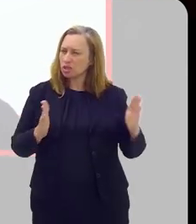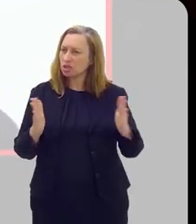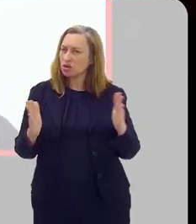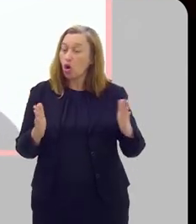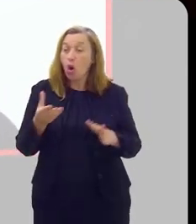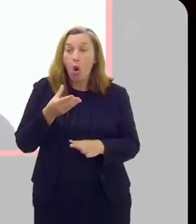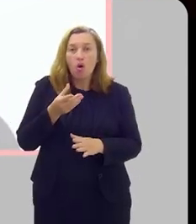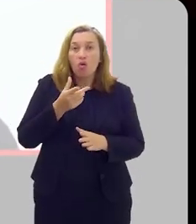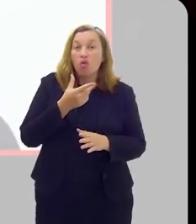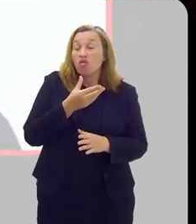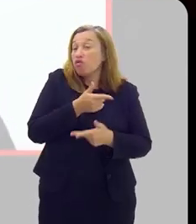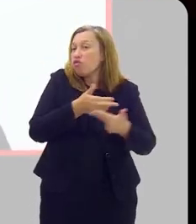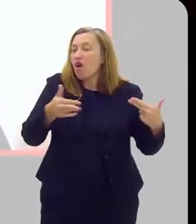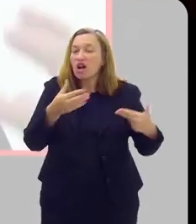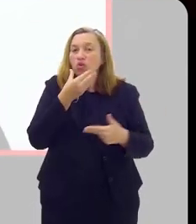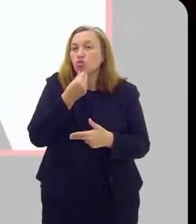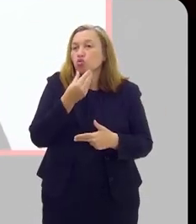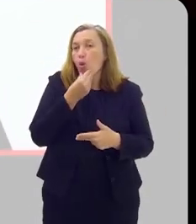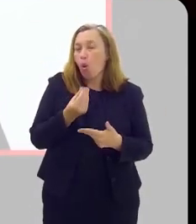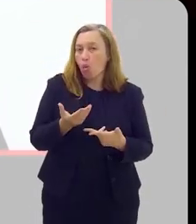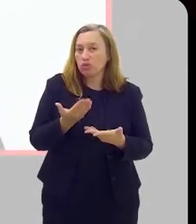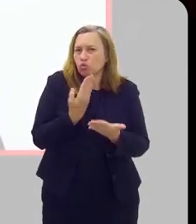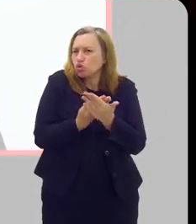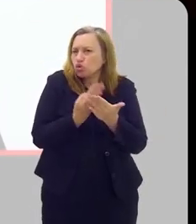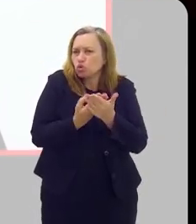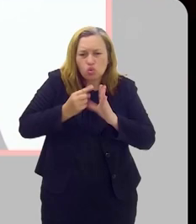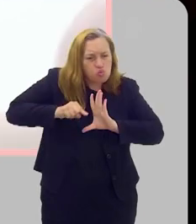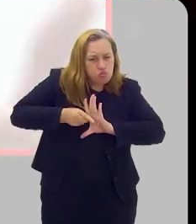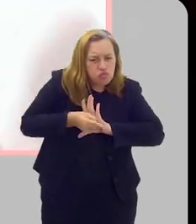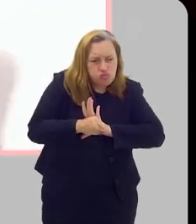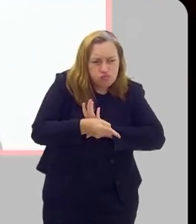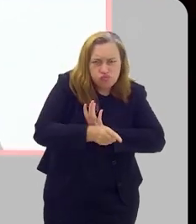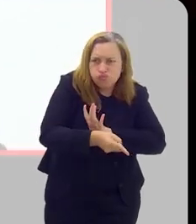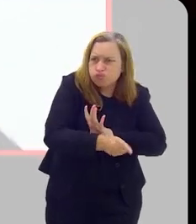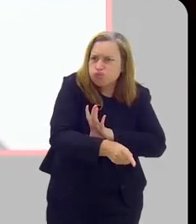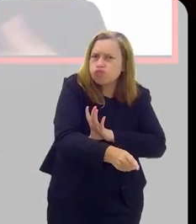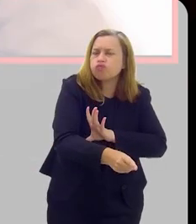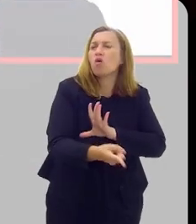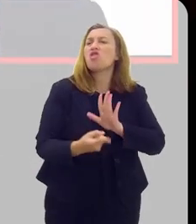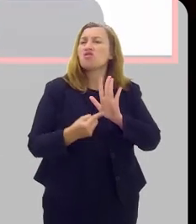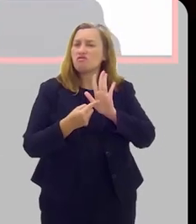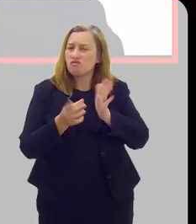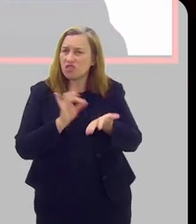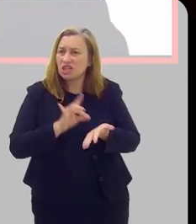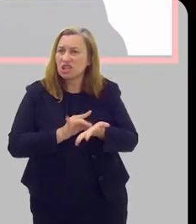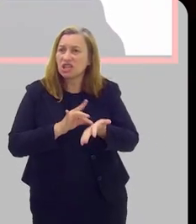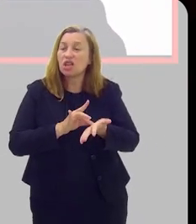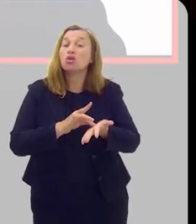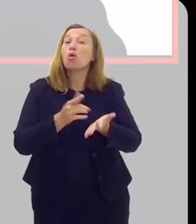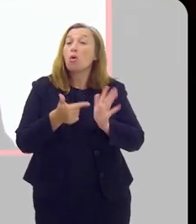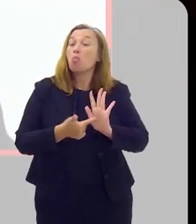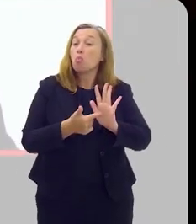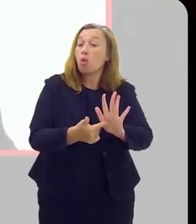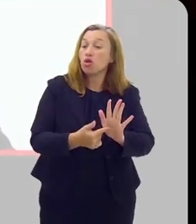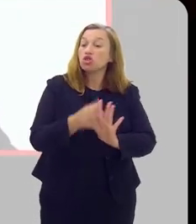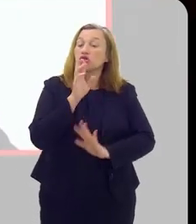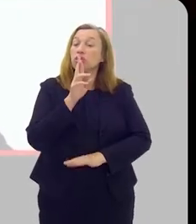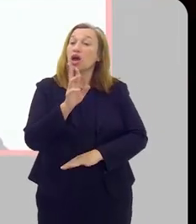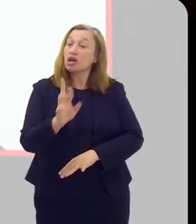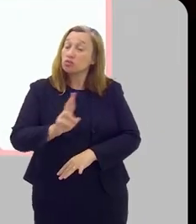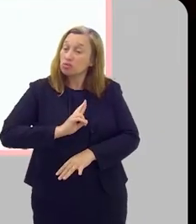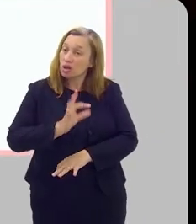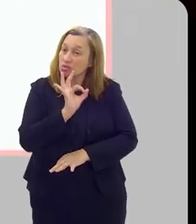são muitos homens e por muito tempo, ou seja, é um estudo que tem bastante peso, né? Mostra realmente resultados confiáveis.